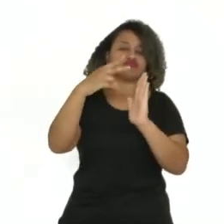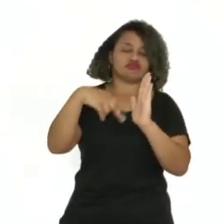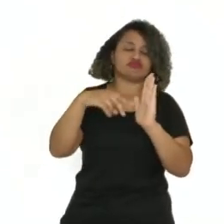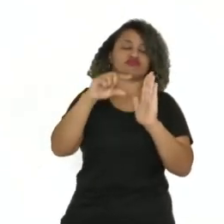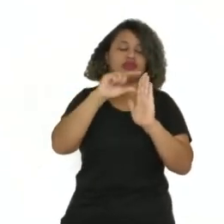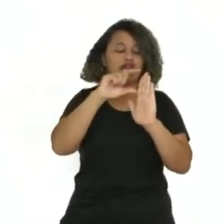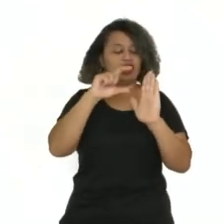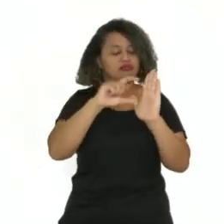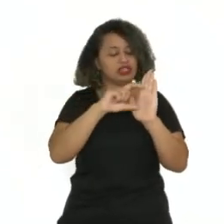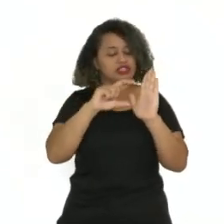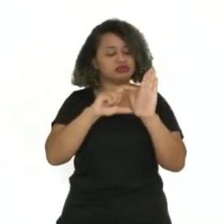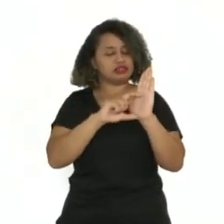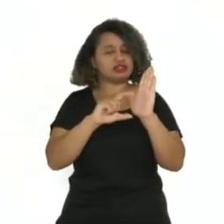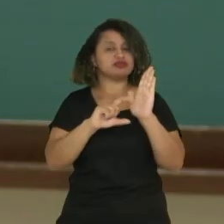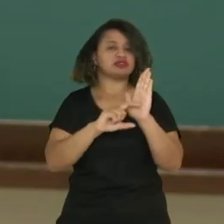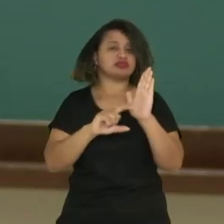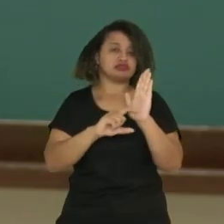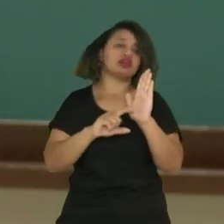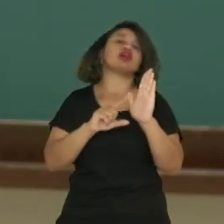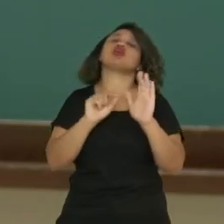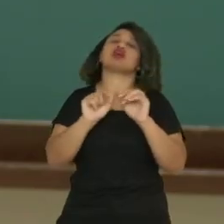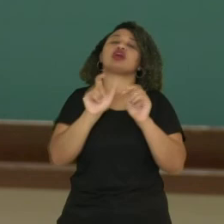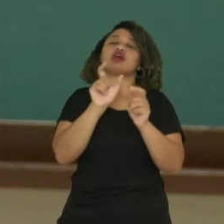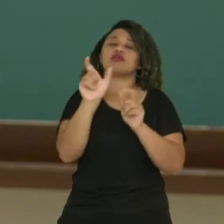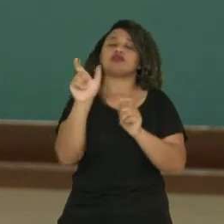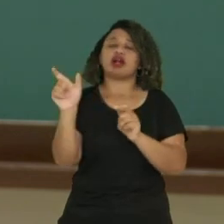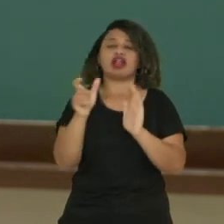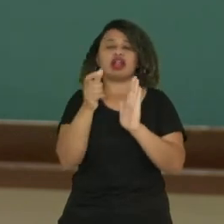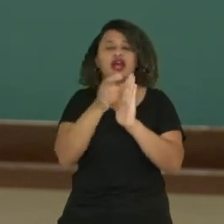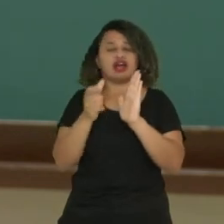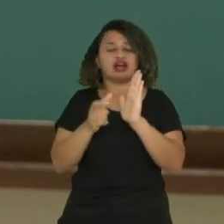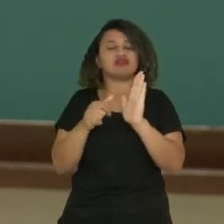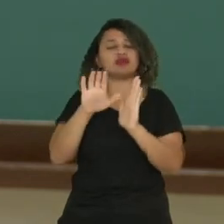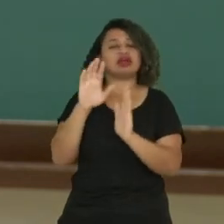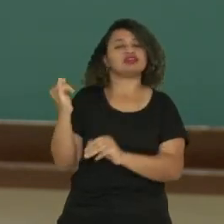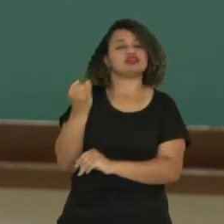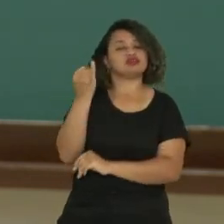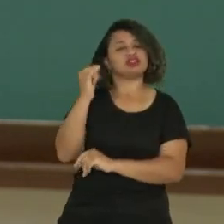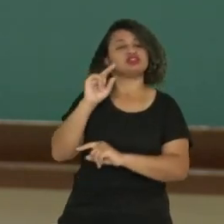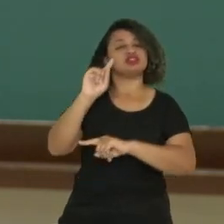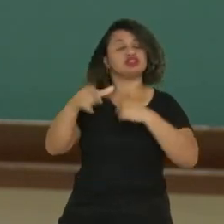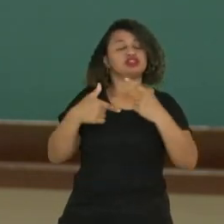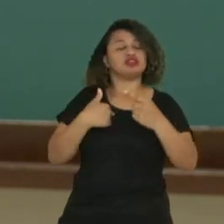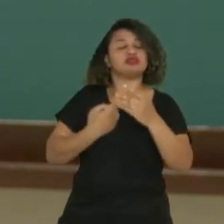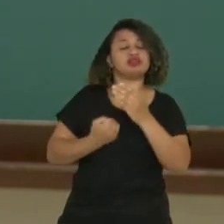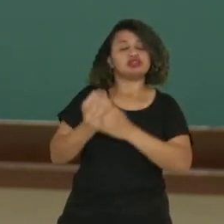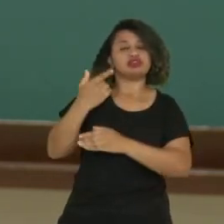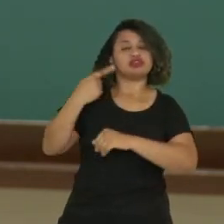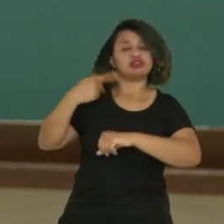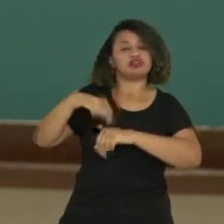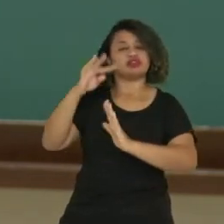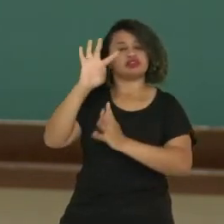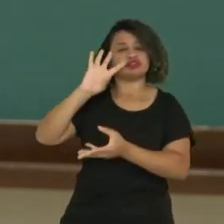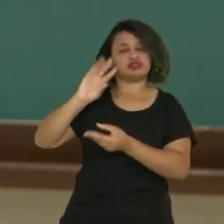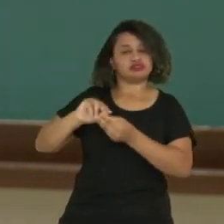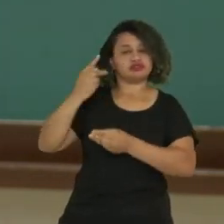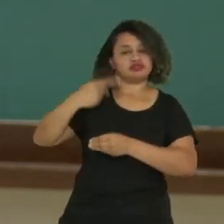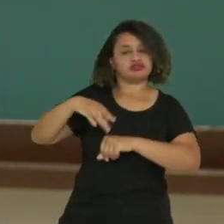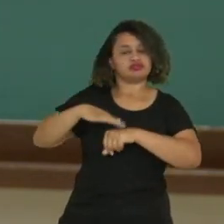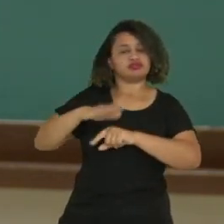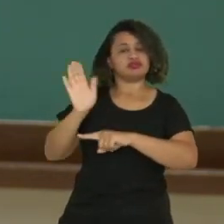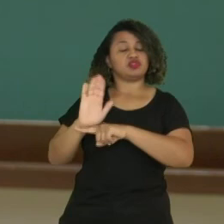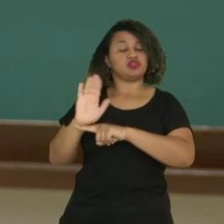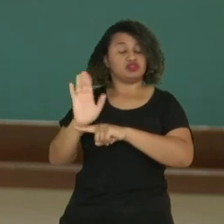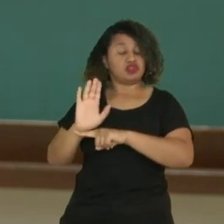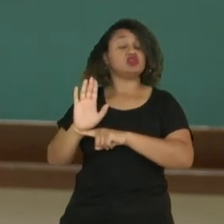parágrafo a parágrafo, marca as palavras mais importantes e depois produz a sua parágrafa. Nesse vídeo, falamos